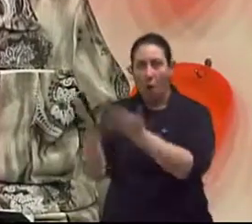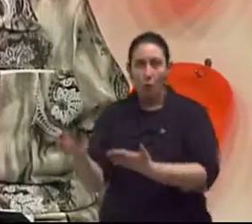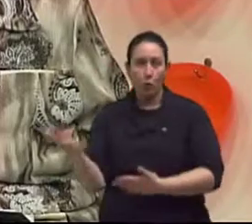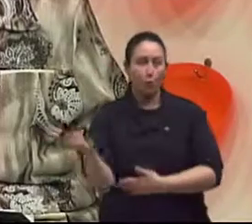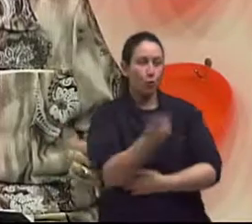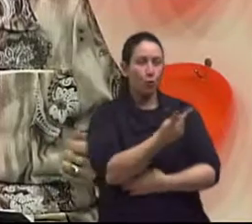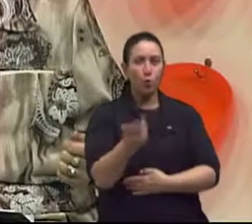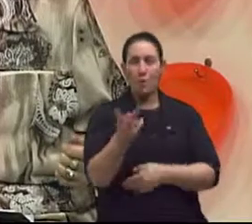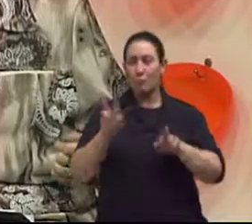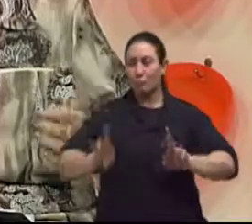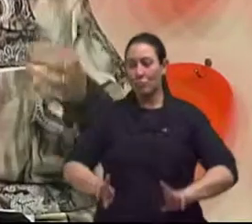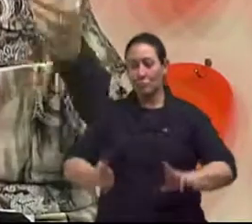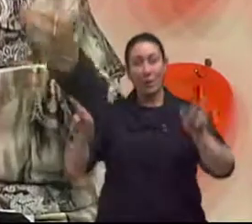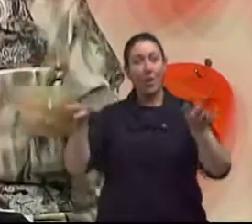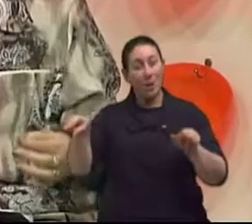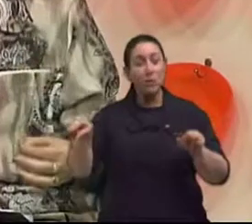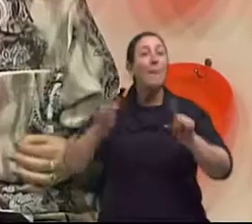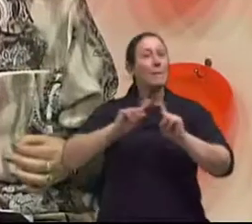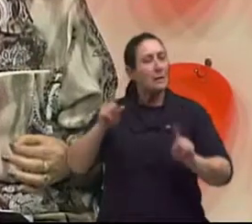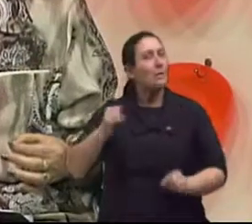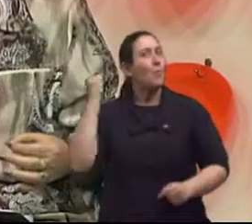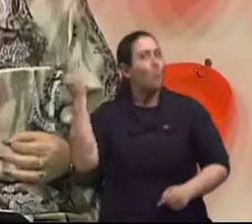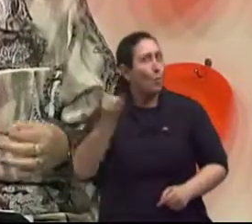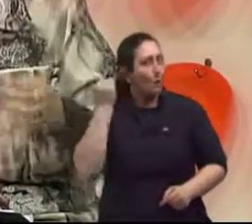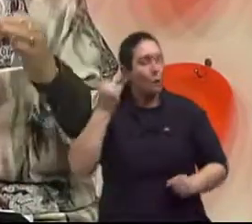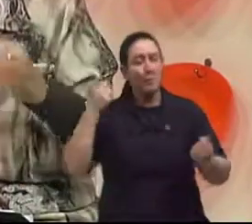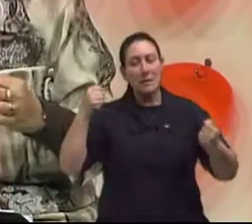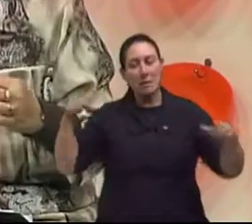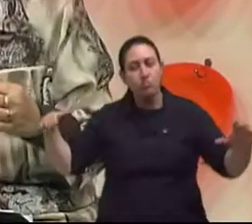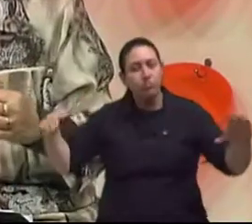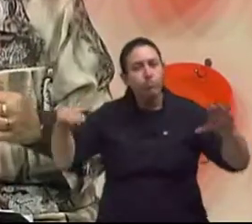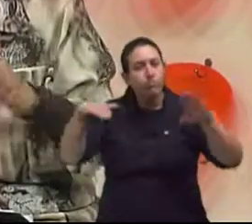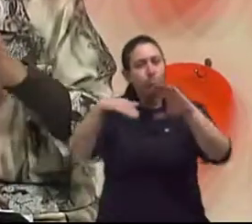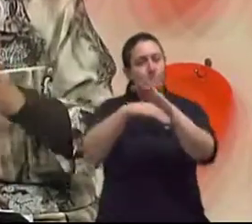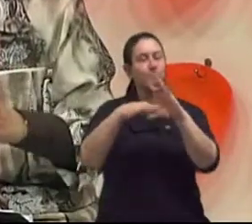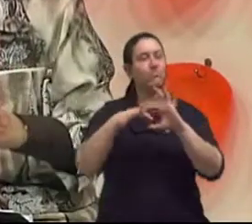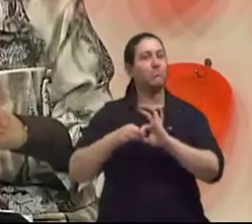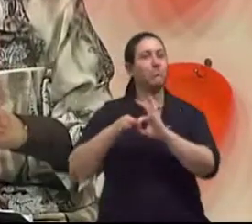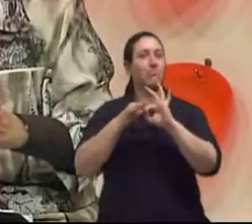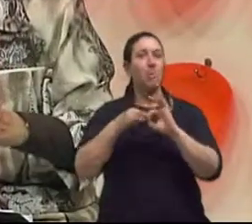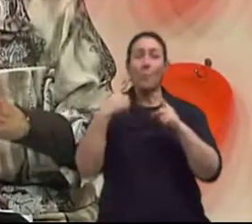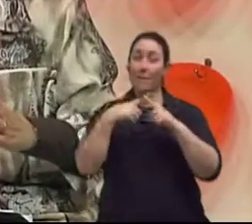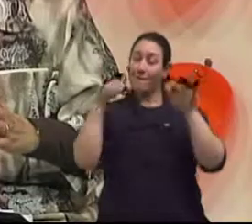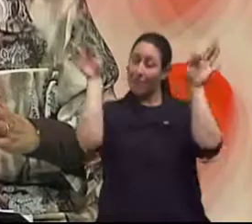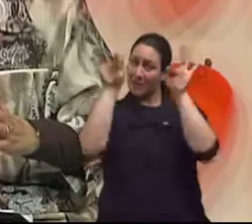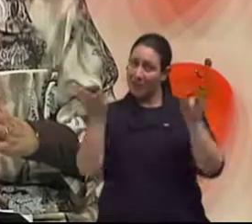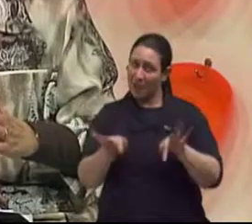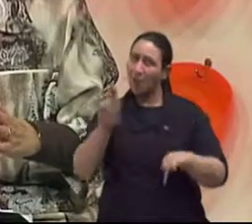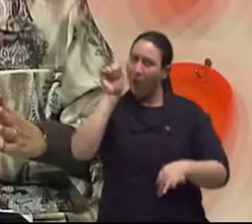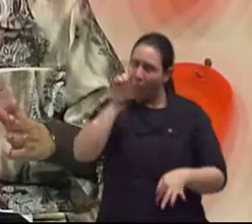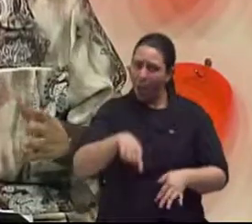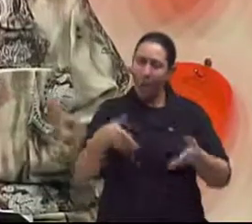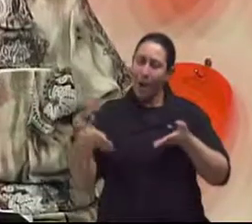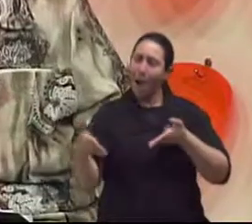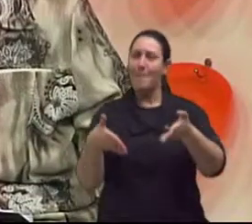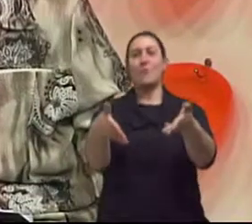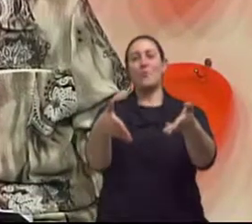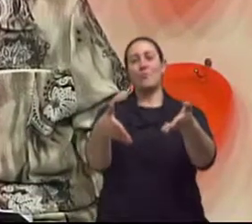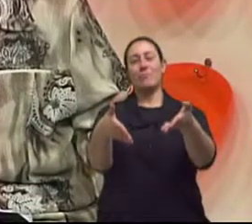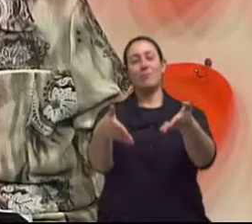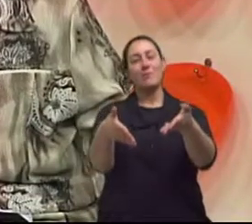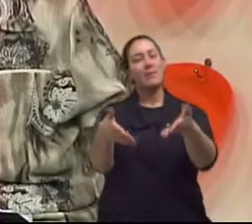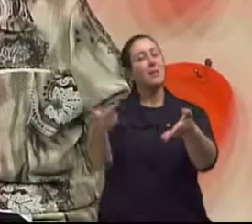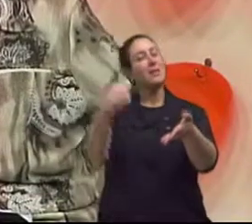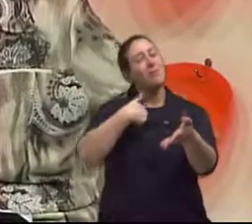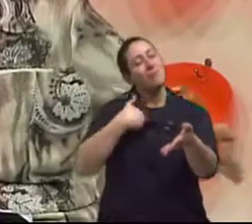áreas que são fundamentais, que estejam em equilíbrio. E a felicidade é o caminho do meio, é o equilíbrio, né? E agora eu